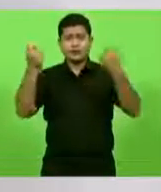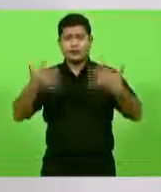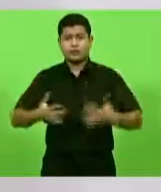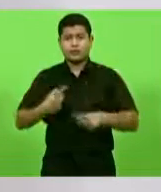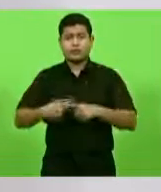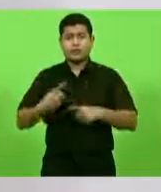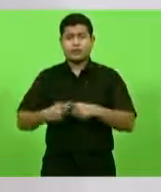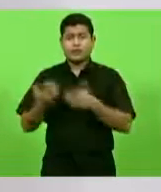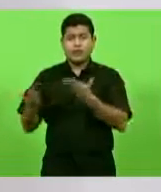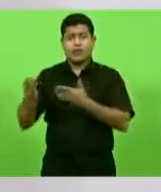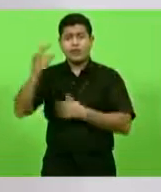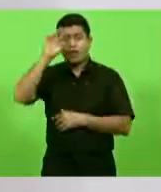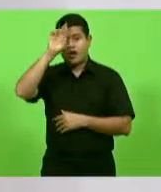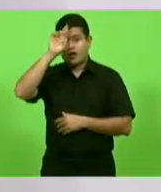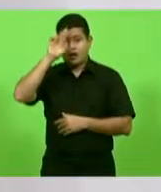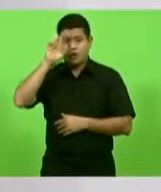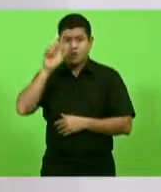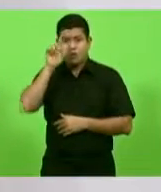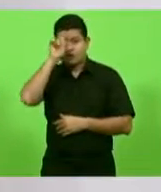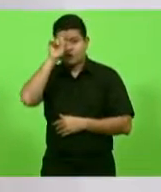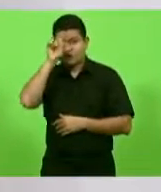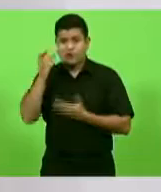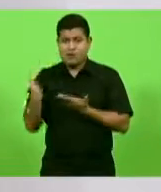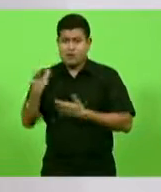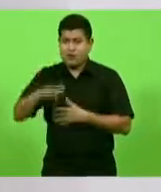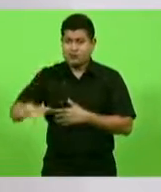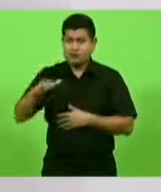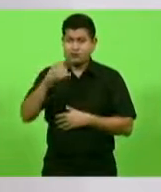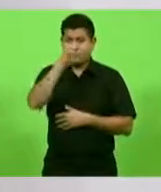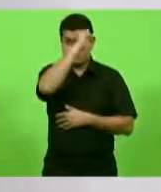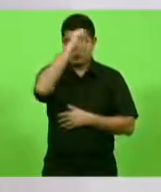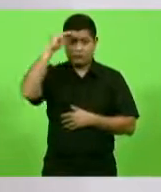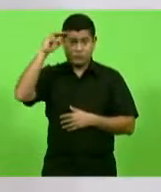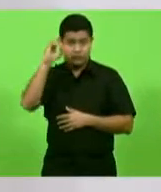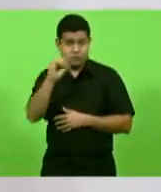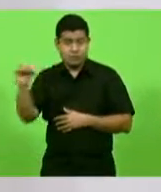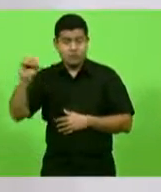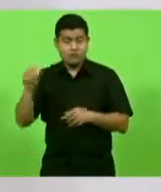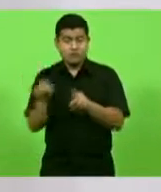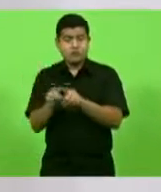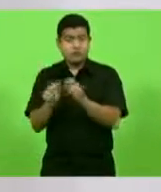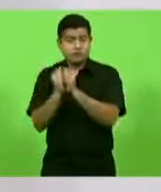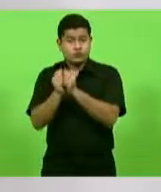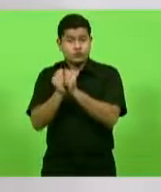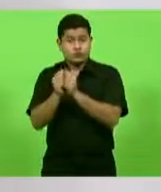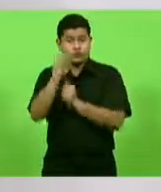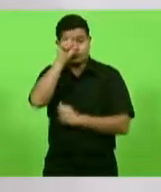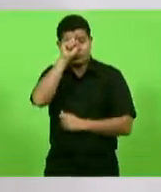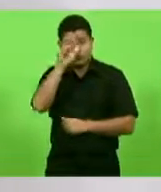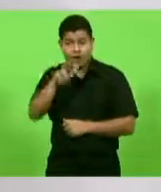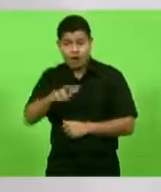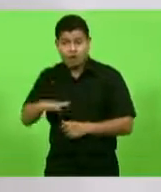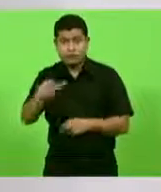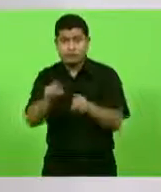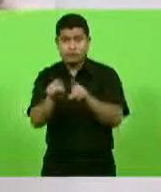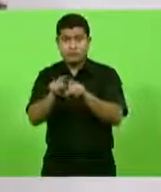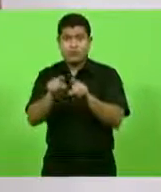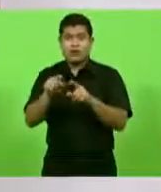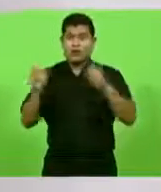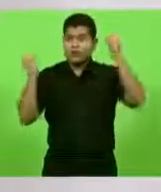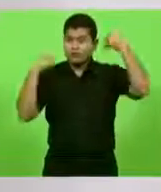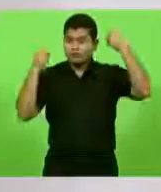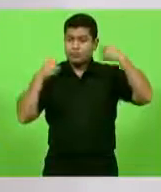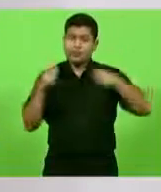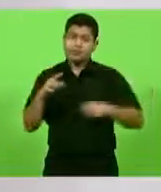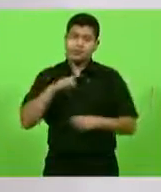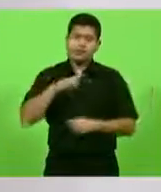Regional de São Miguel, junto com o Hospital Regional de Chapecó, claro, tem o Daíl de Concórdia, Hospital